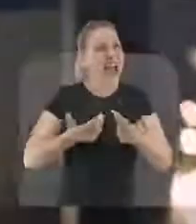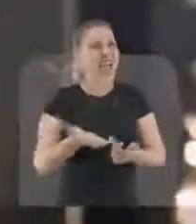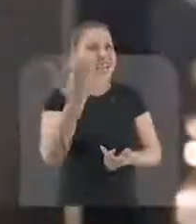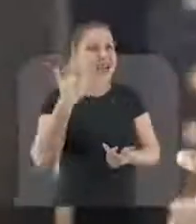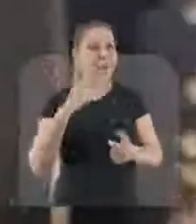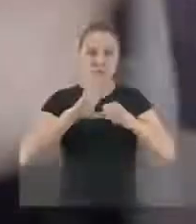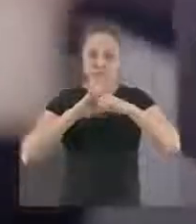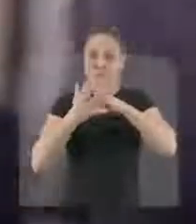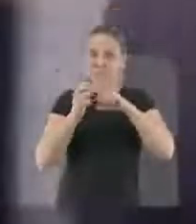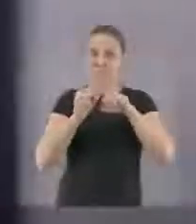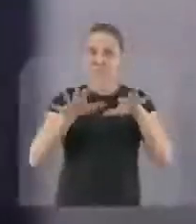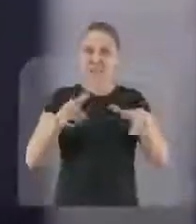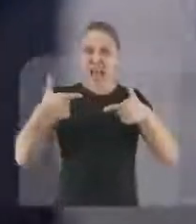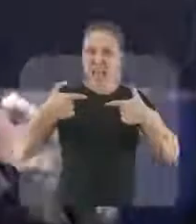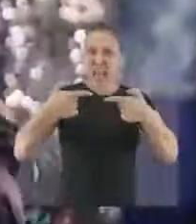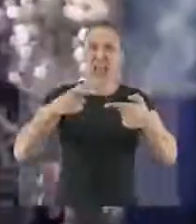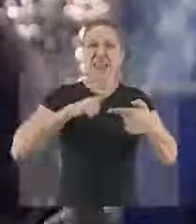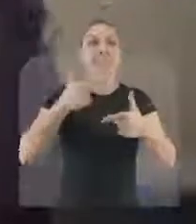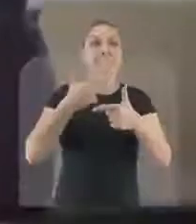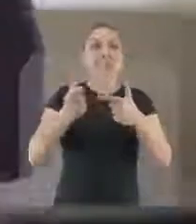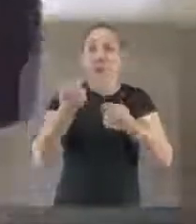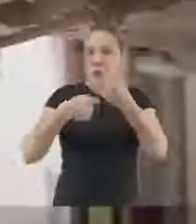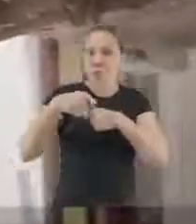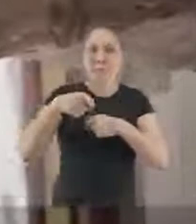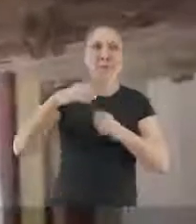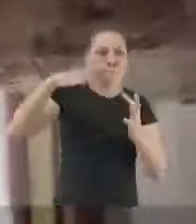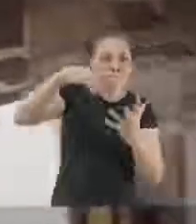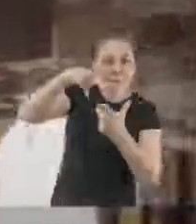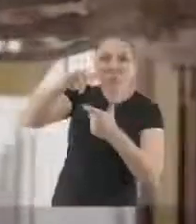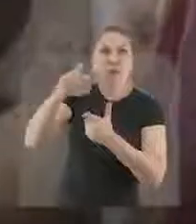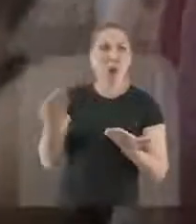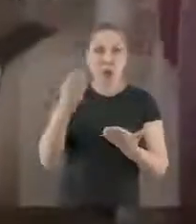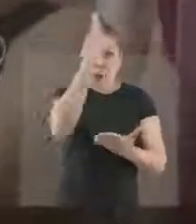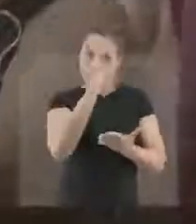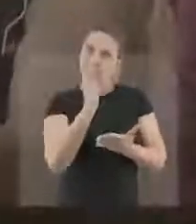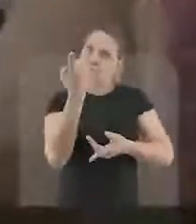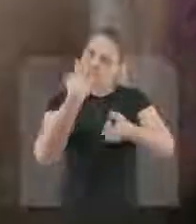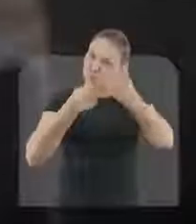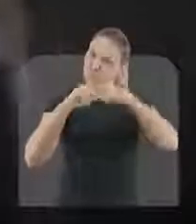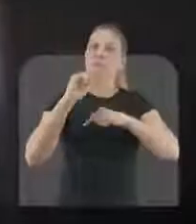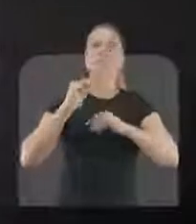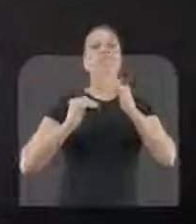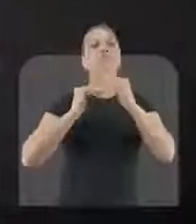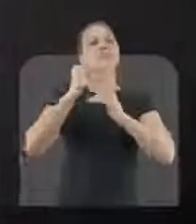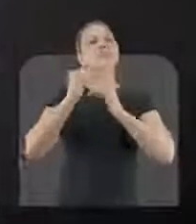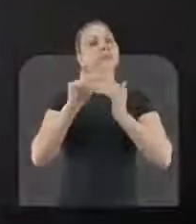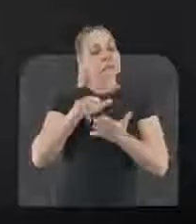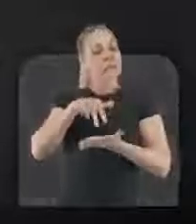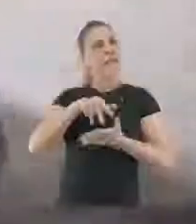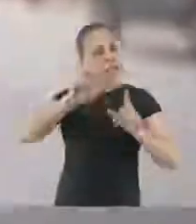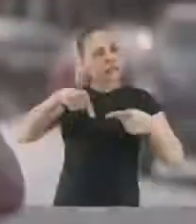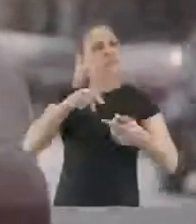Depois de uma crise mundial gerada por uma guerra e uma pandemia, o Brasil está voltando a crescer. A gente está enfrentando os desafios de